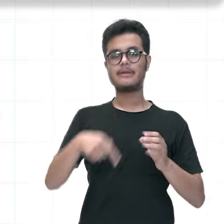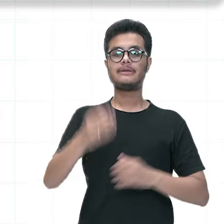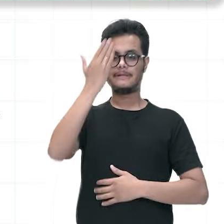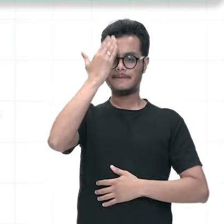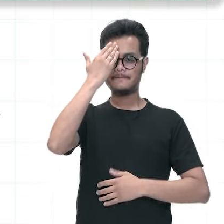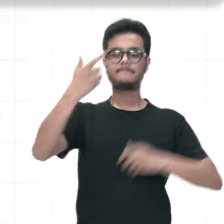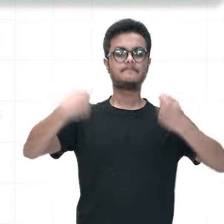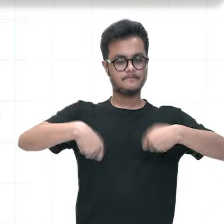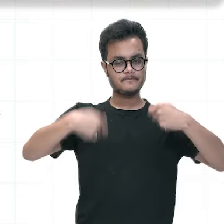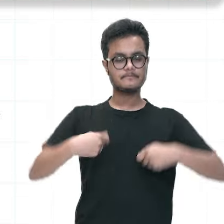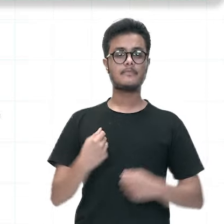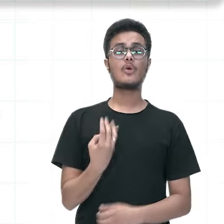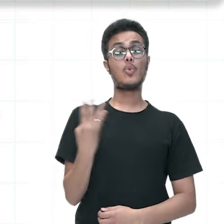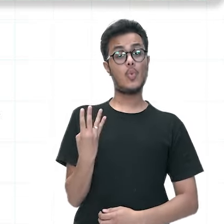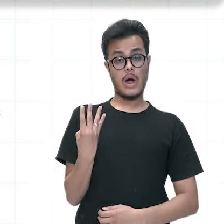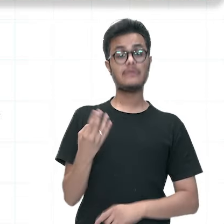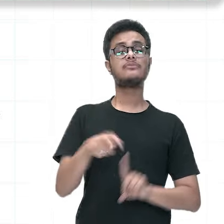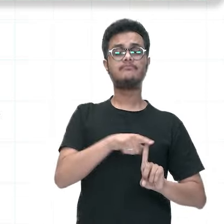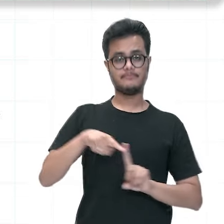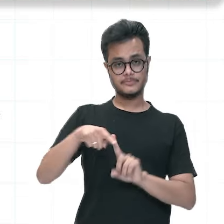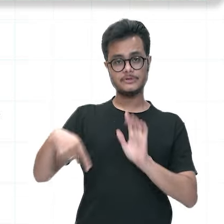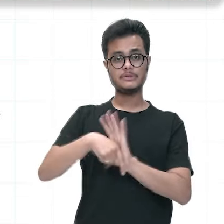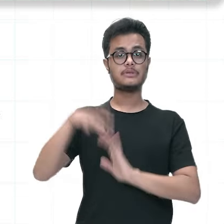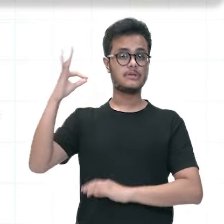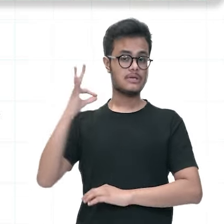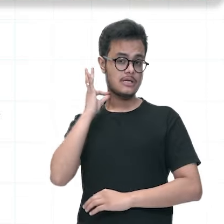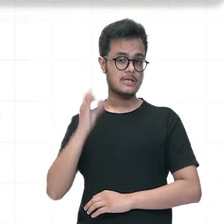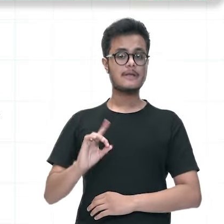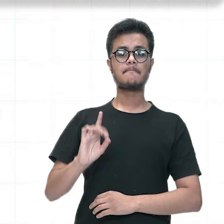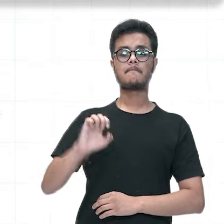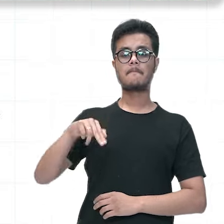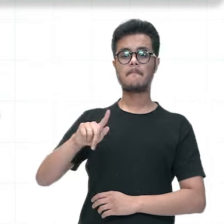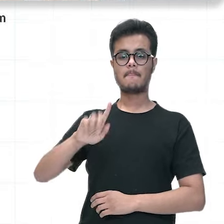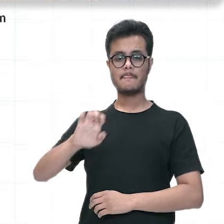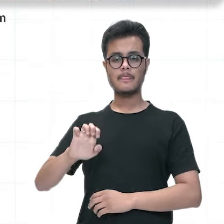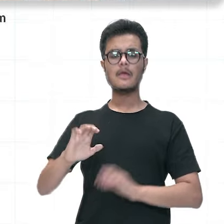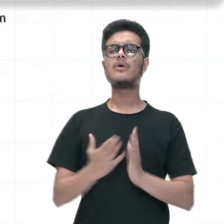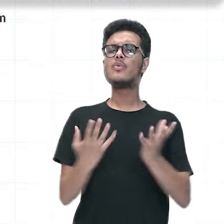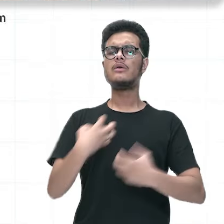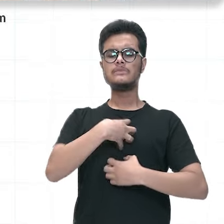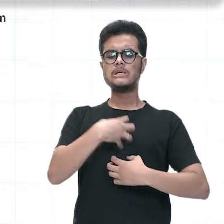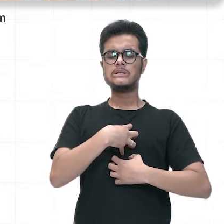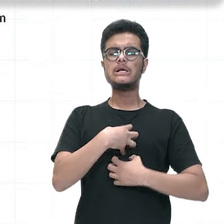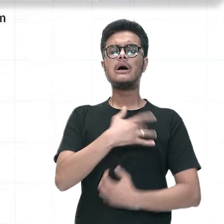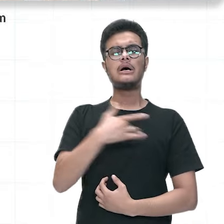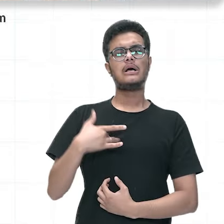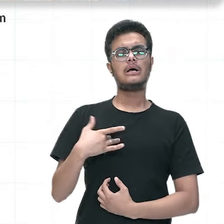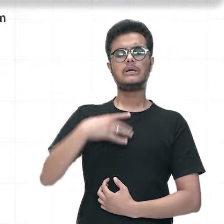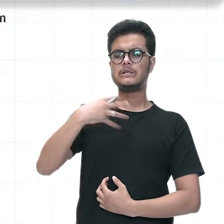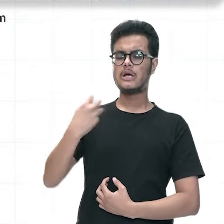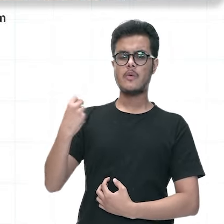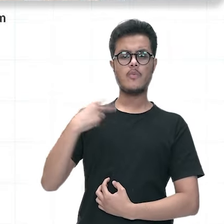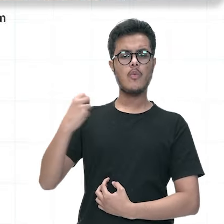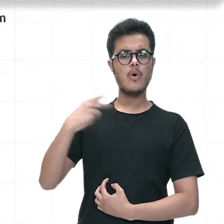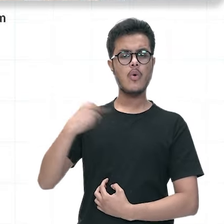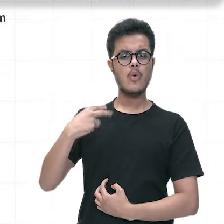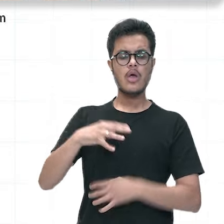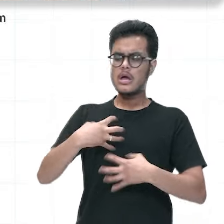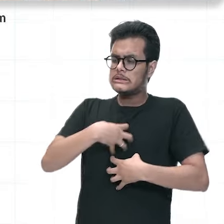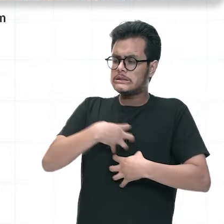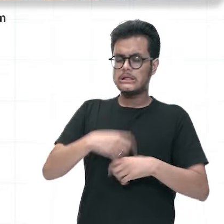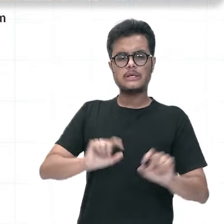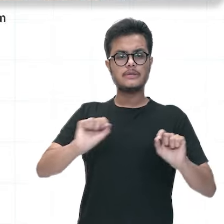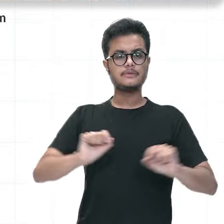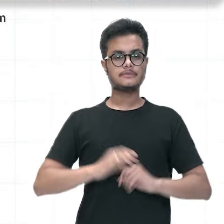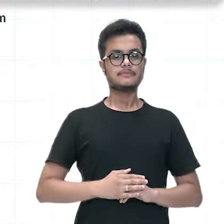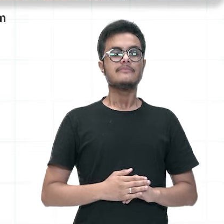saber que existem aí 4 sorotipos. E quais são os sintomas que o vírus, né? Uma vez que entra no organismo, o ele vai causar?